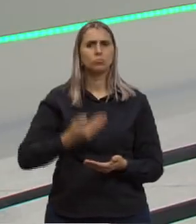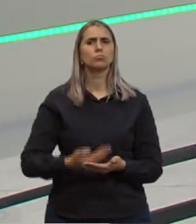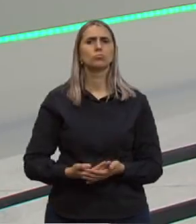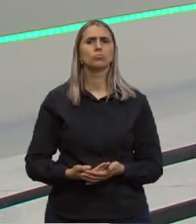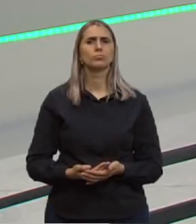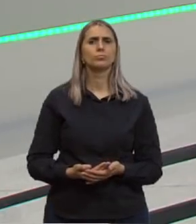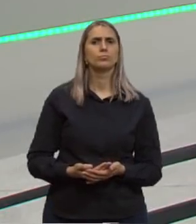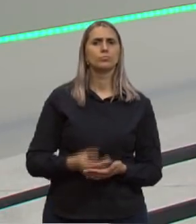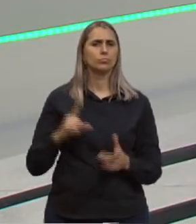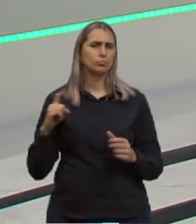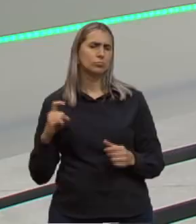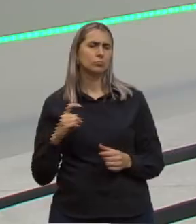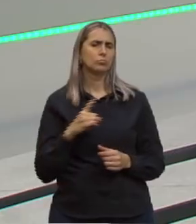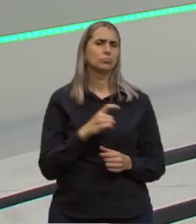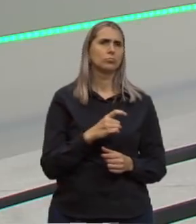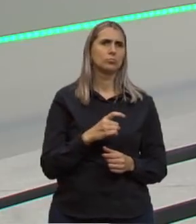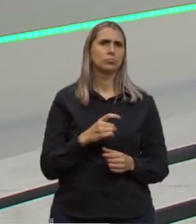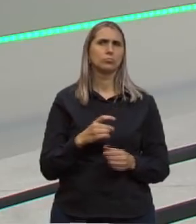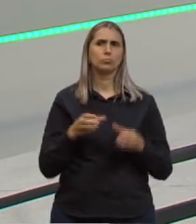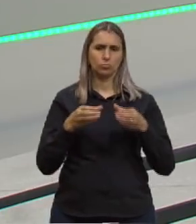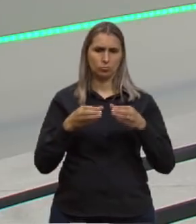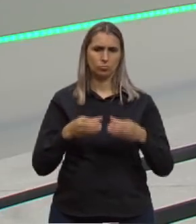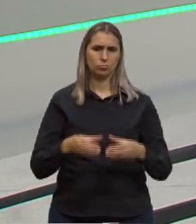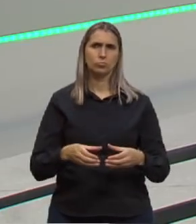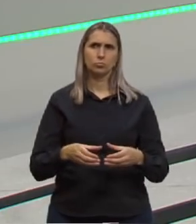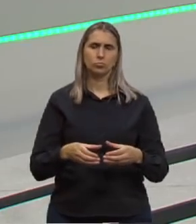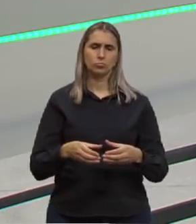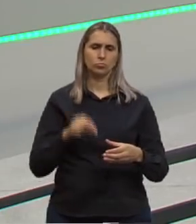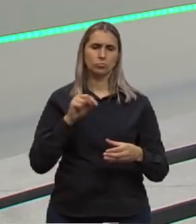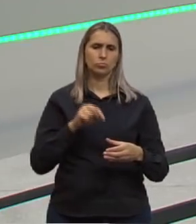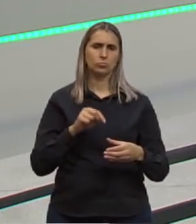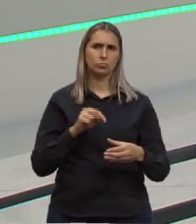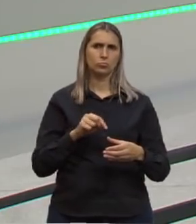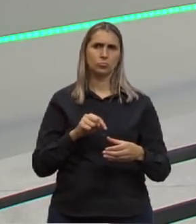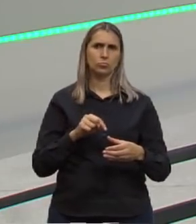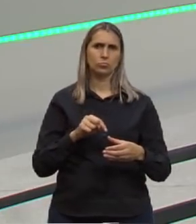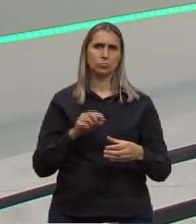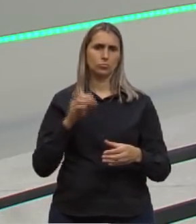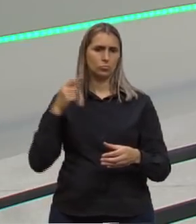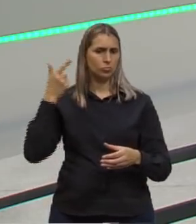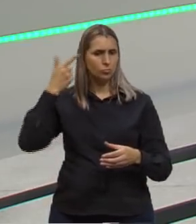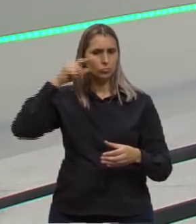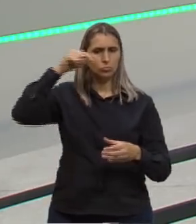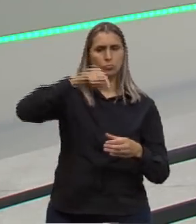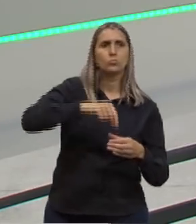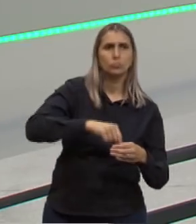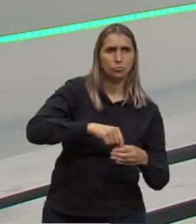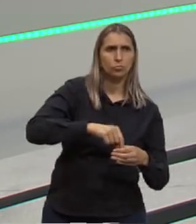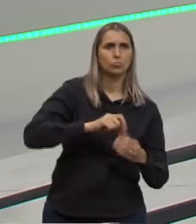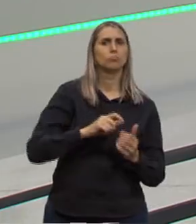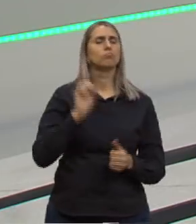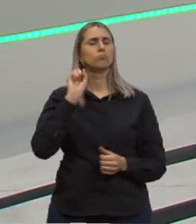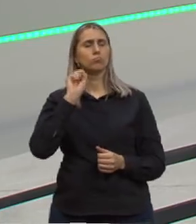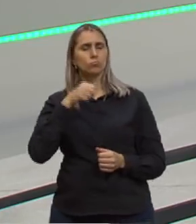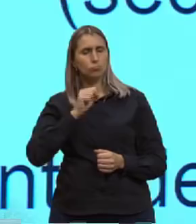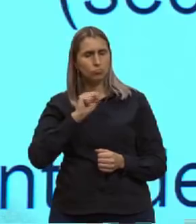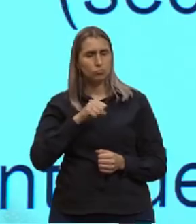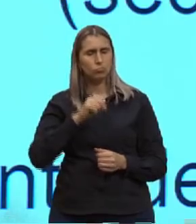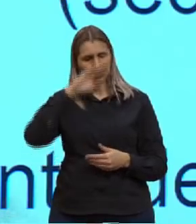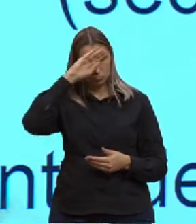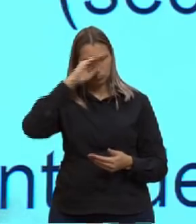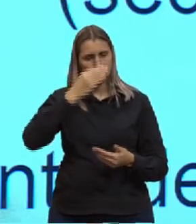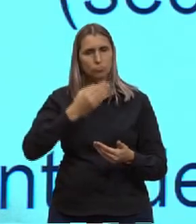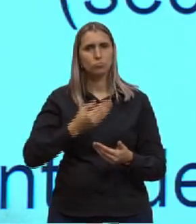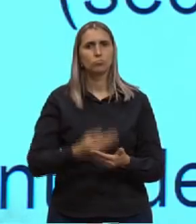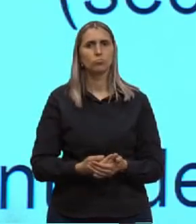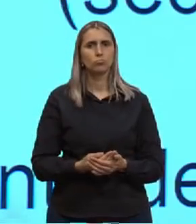só surgiam no frasco onde as moscas tiveram acesso. Então, sim, comprovando que